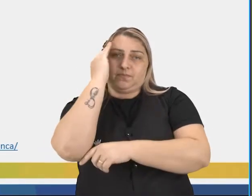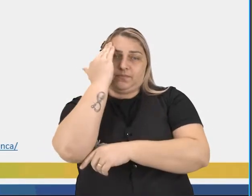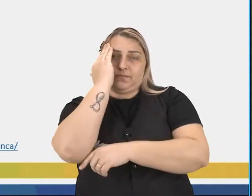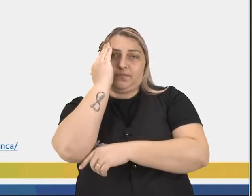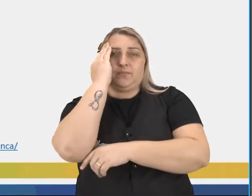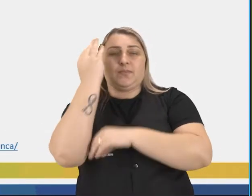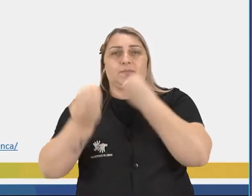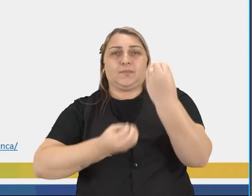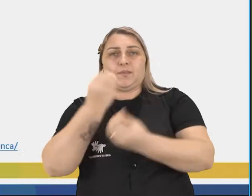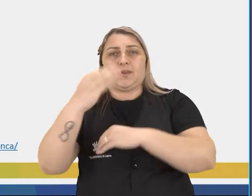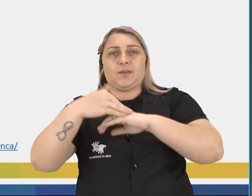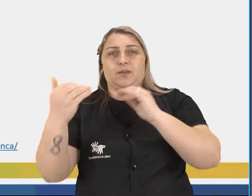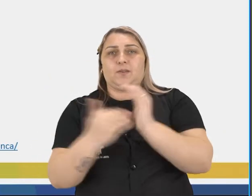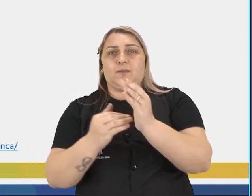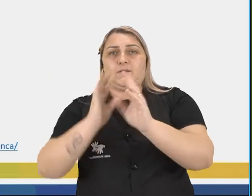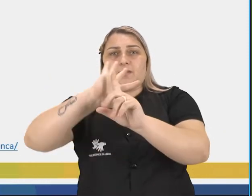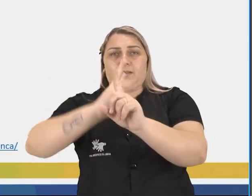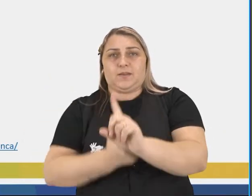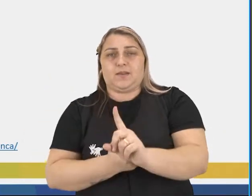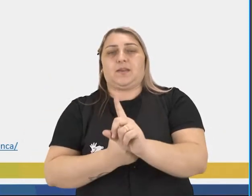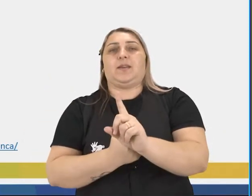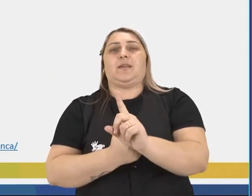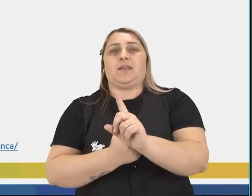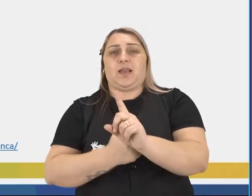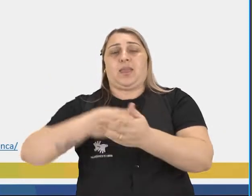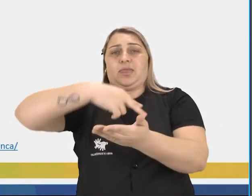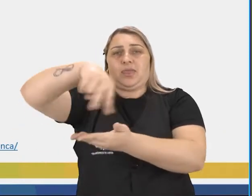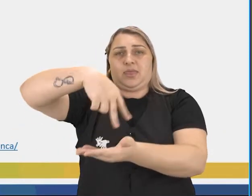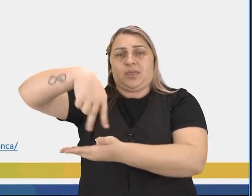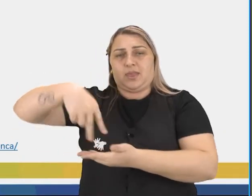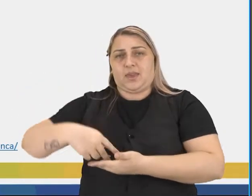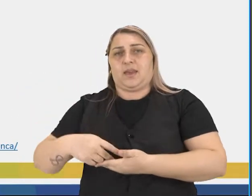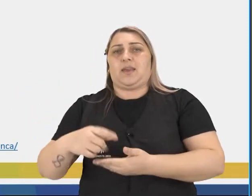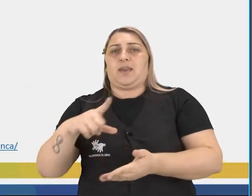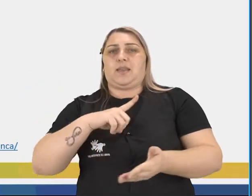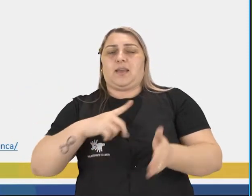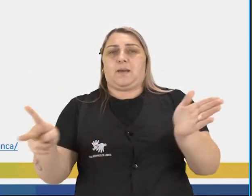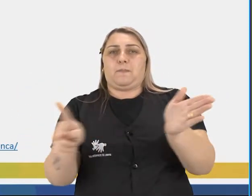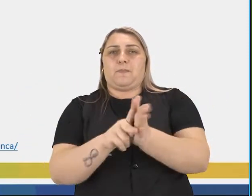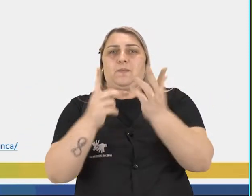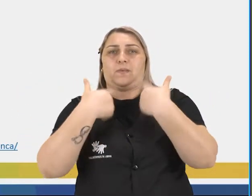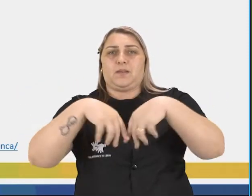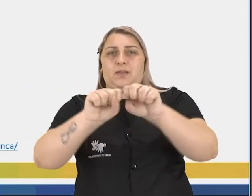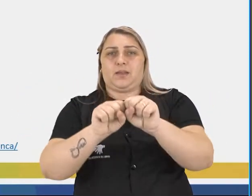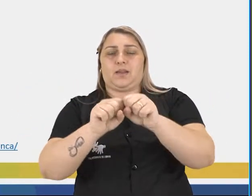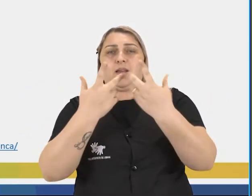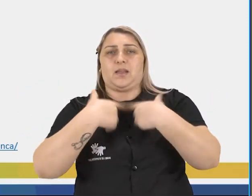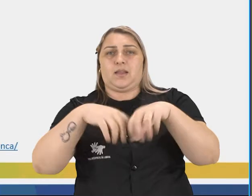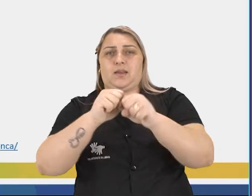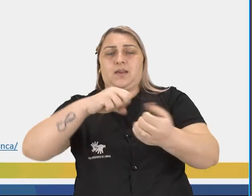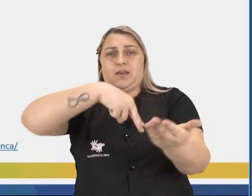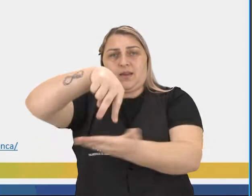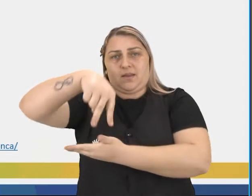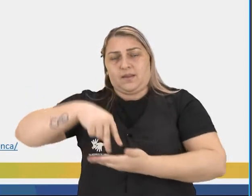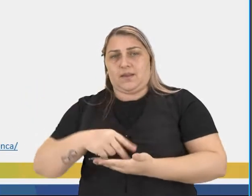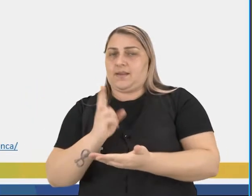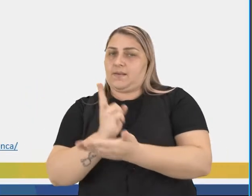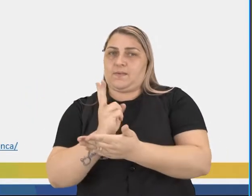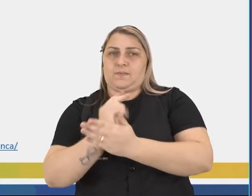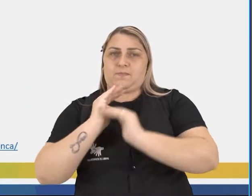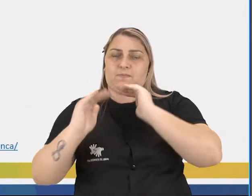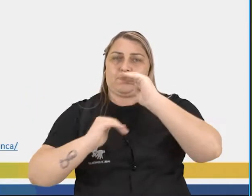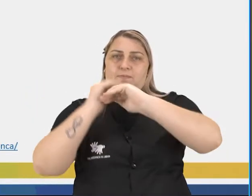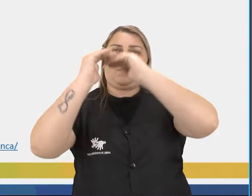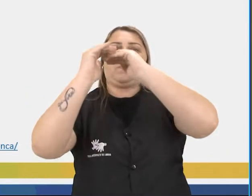como toda e qualquer arte cênicas, a dança tem a sua própria linguagem. A linguagem da dança é como um